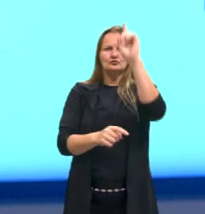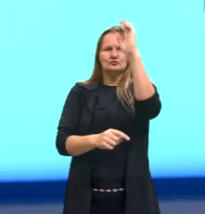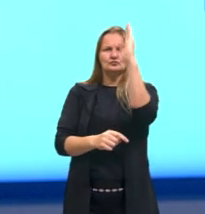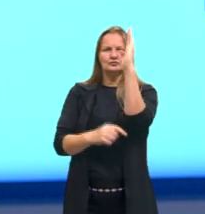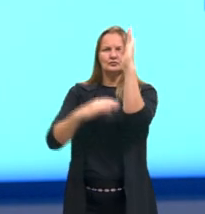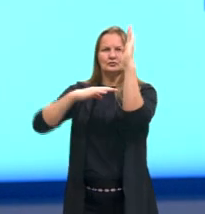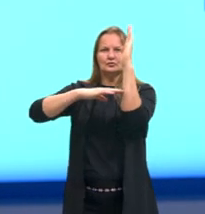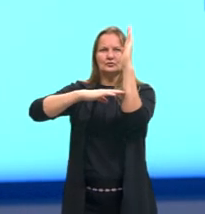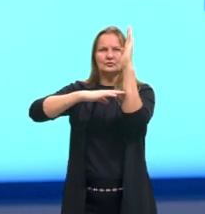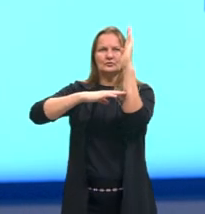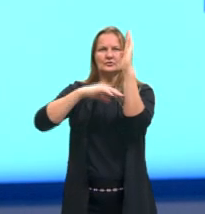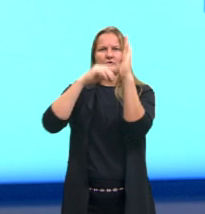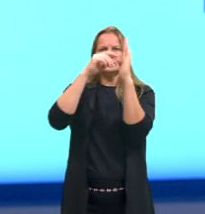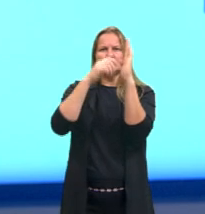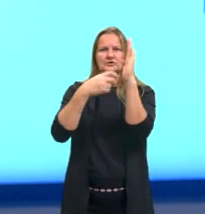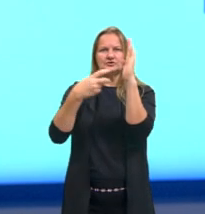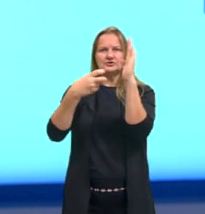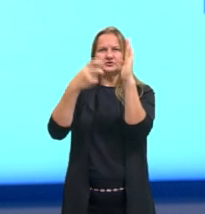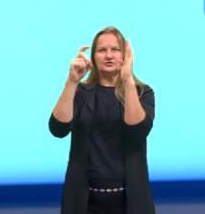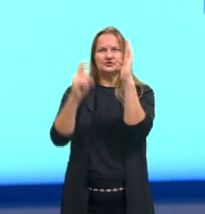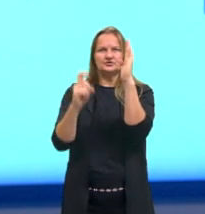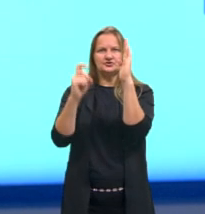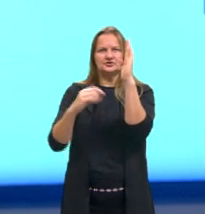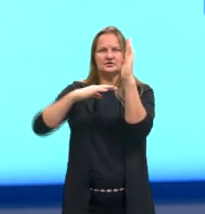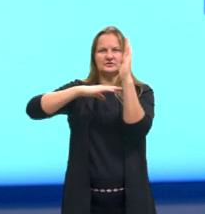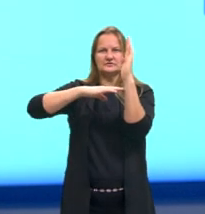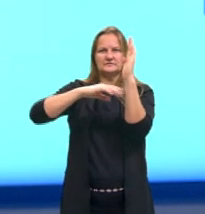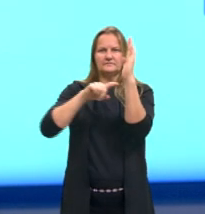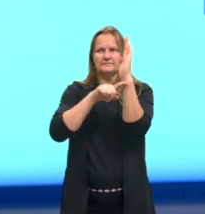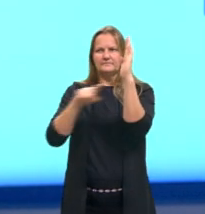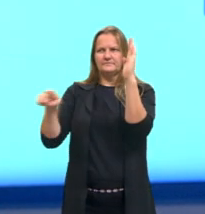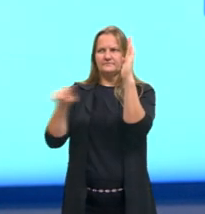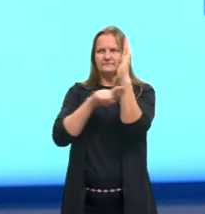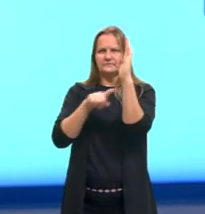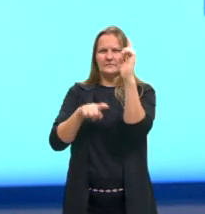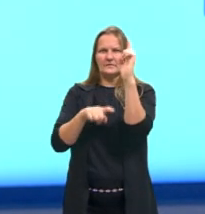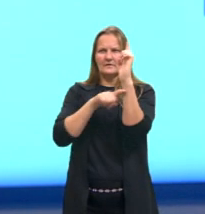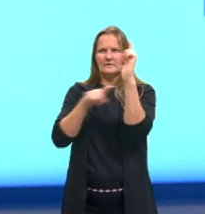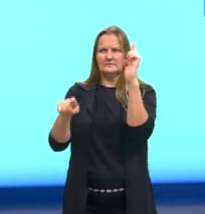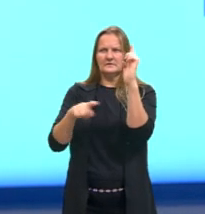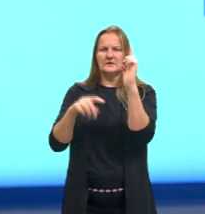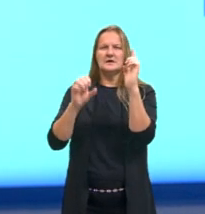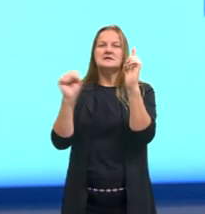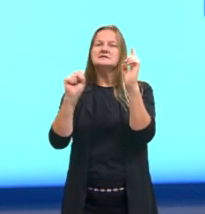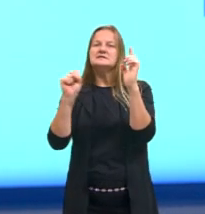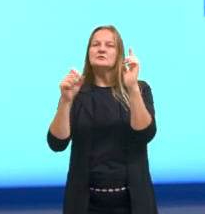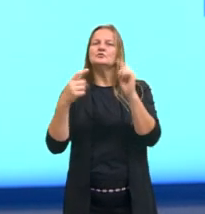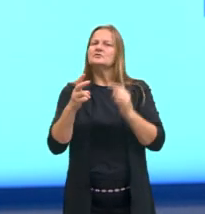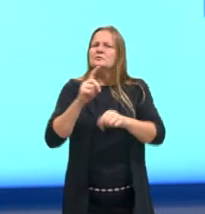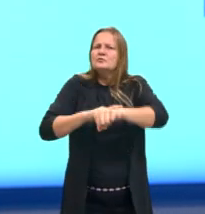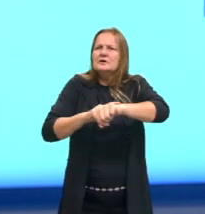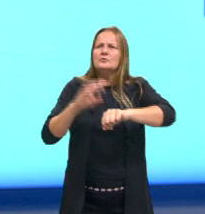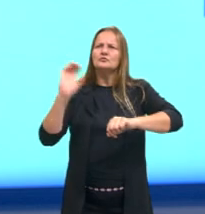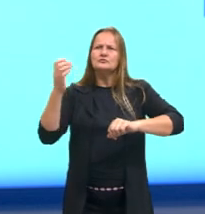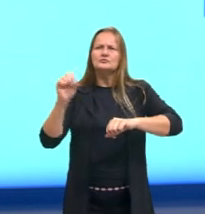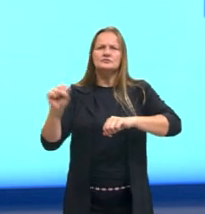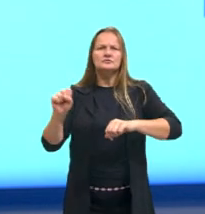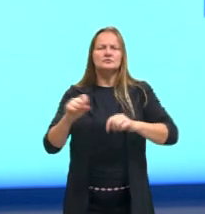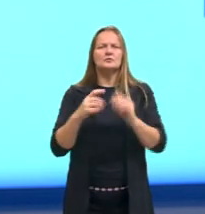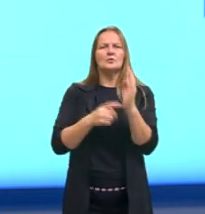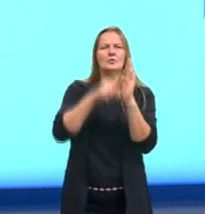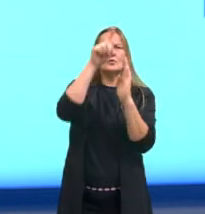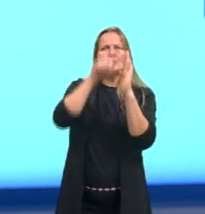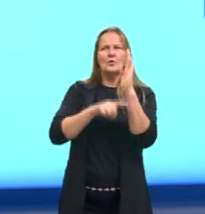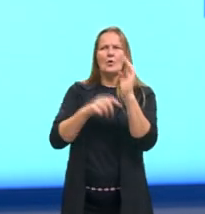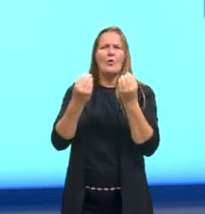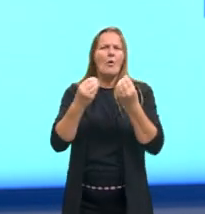do X, que a gente usa geralmente, ó, a gente tem o tempo. Então, ele está em segundos. É importante a gente ver aqui a unidade